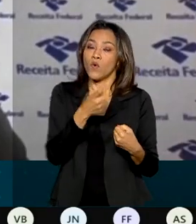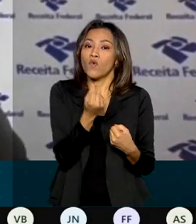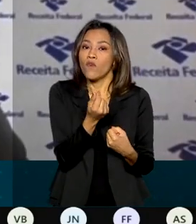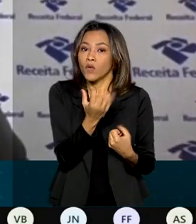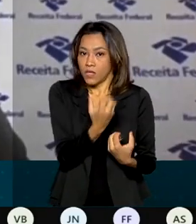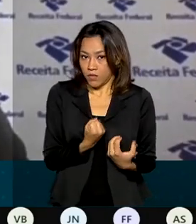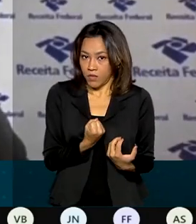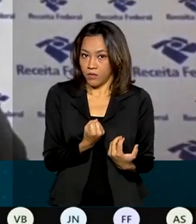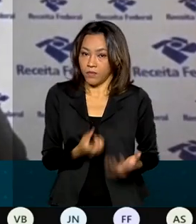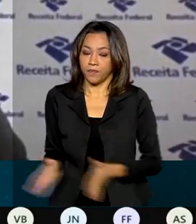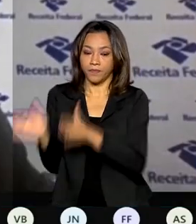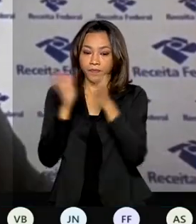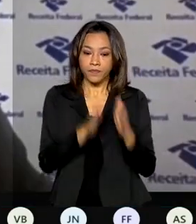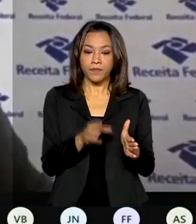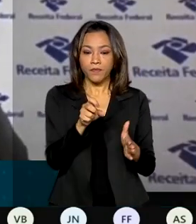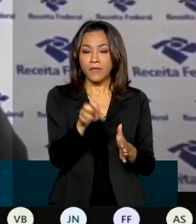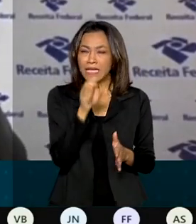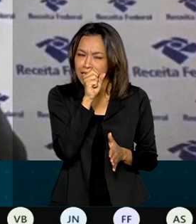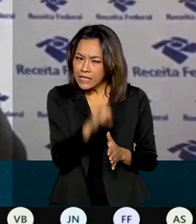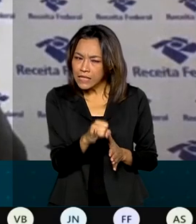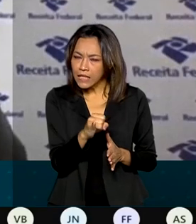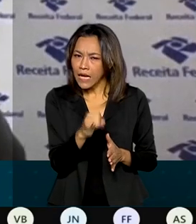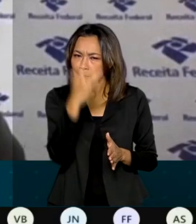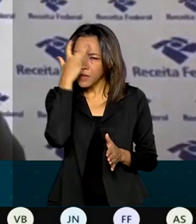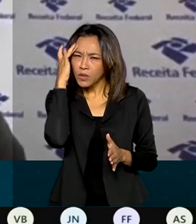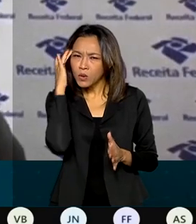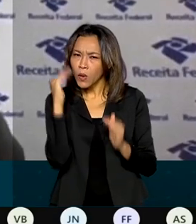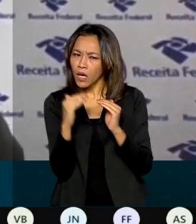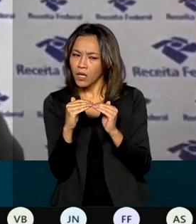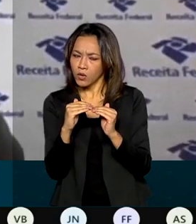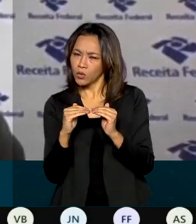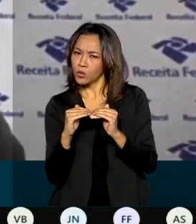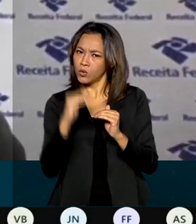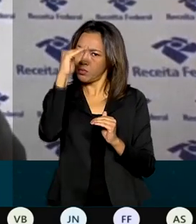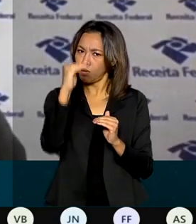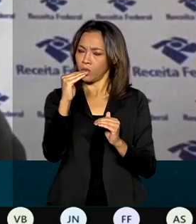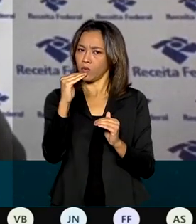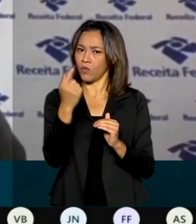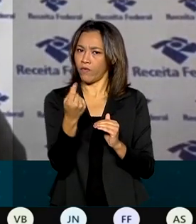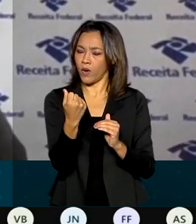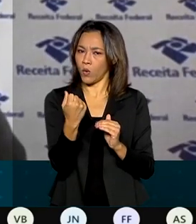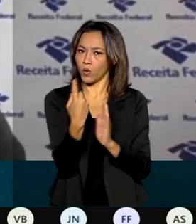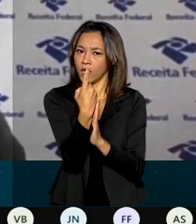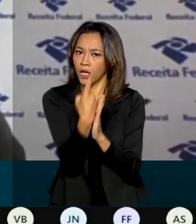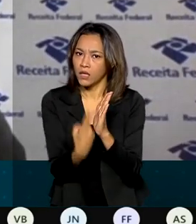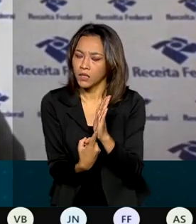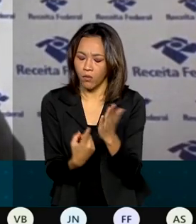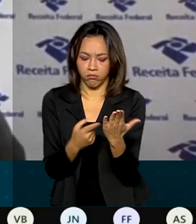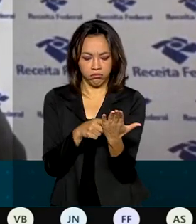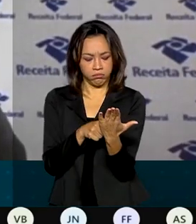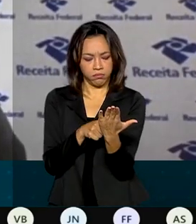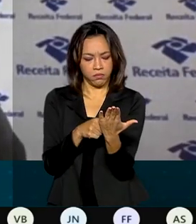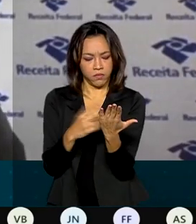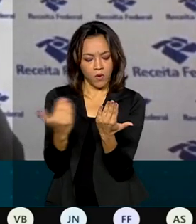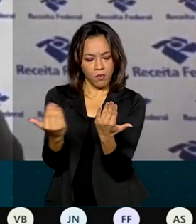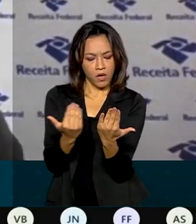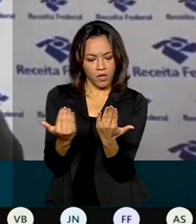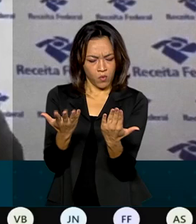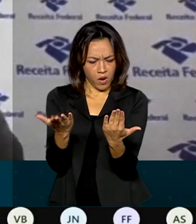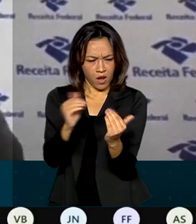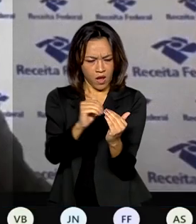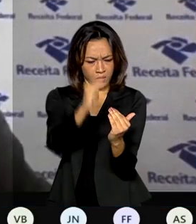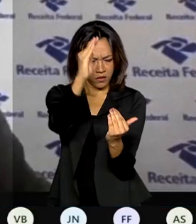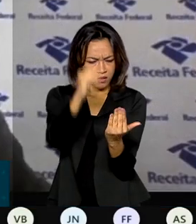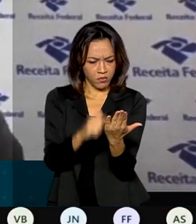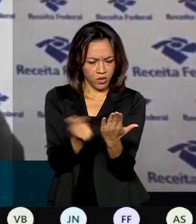programa identificar que ele ultrapassou esses limites, que na declaração houve esse limite superior